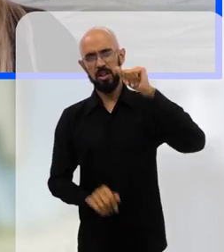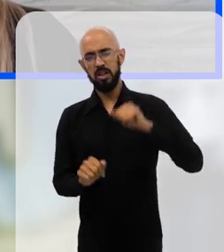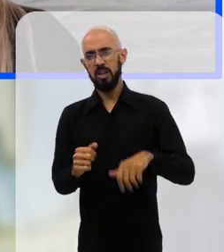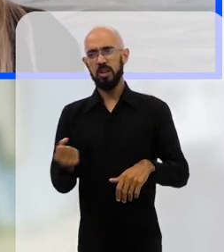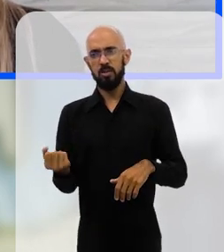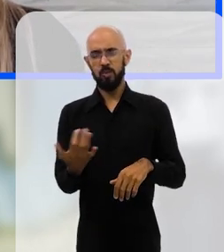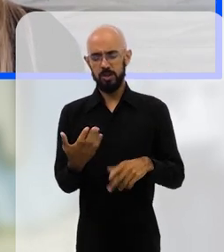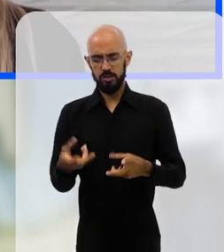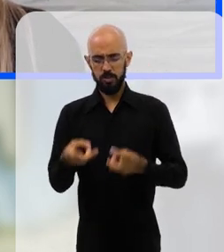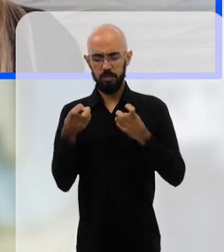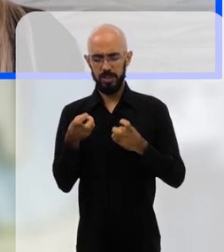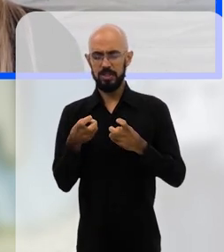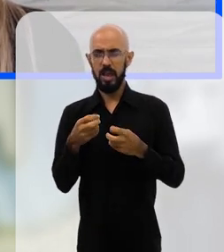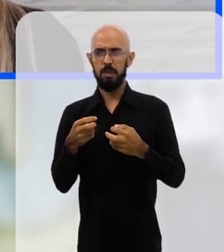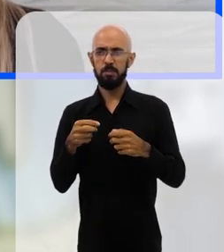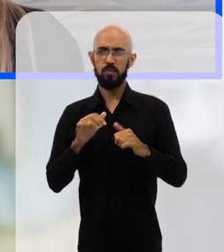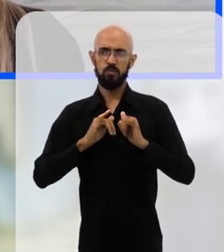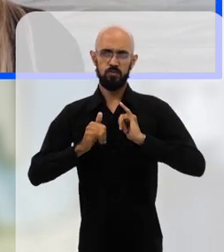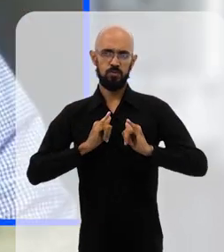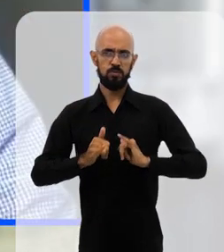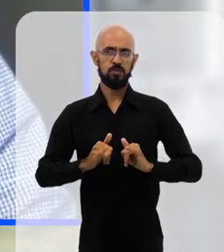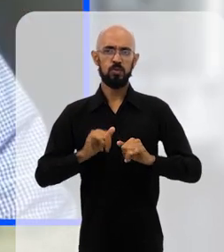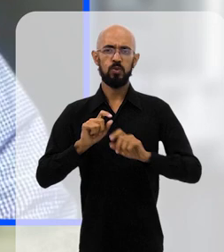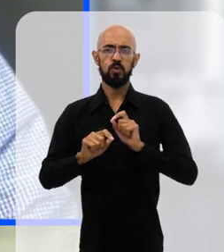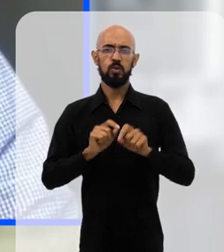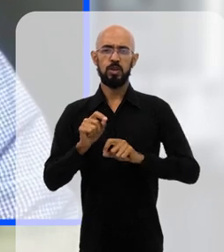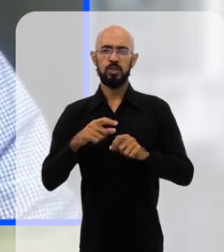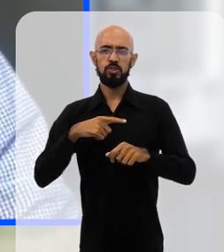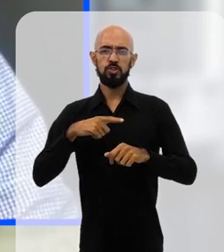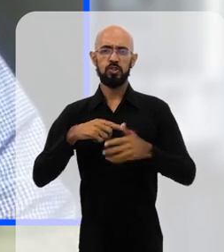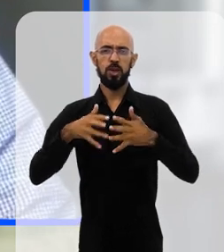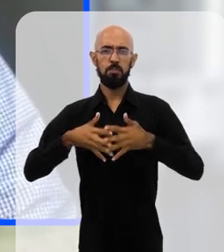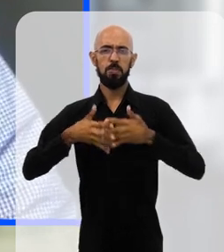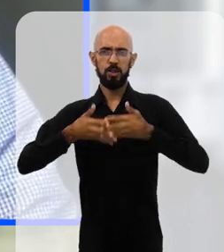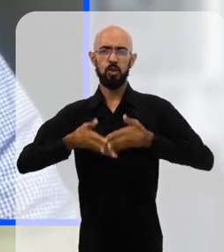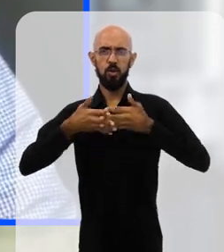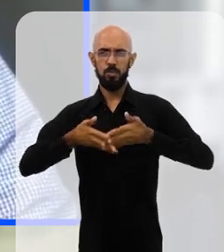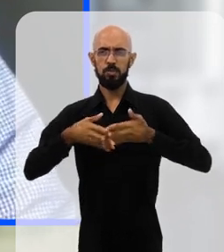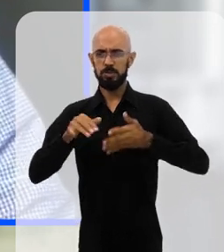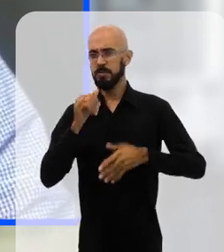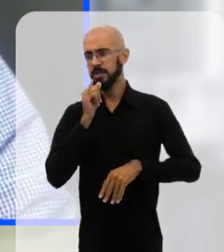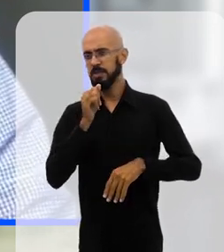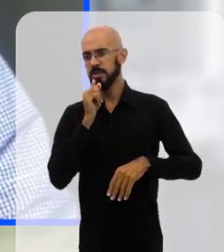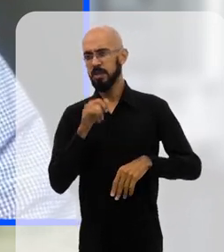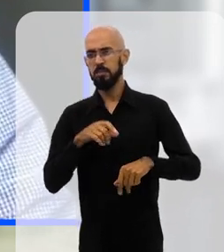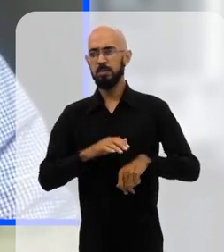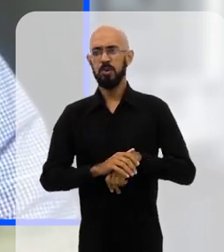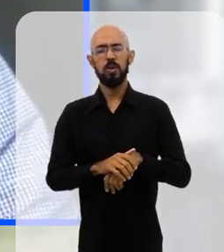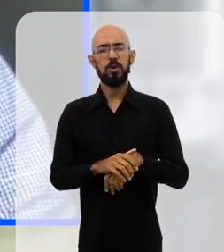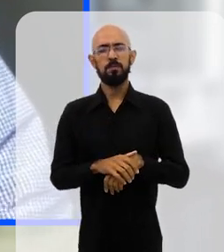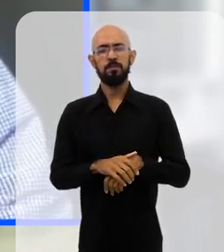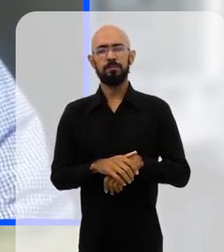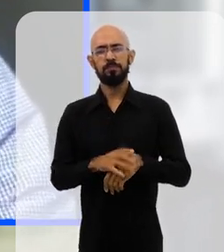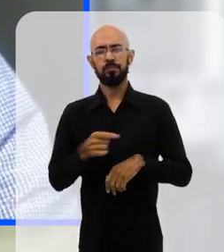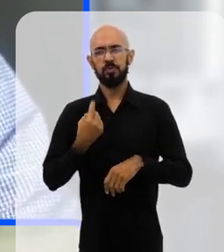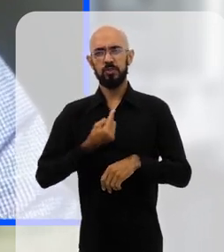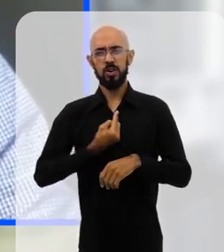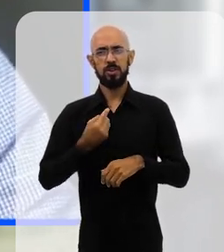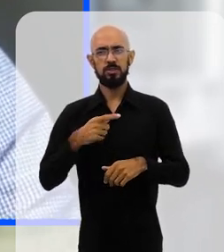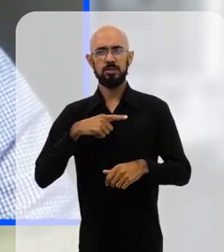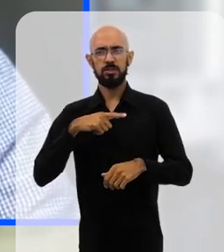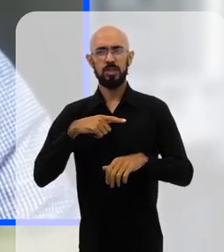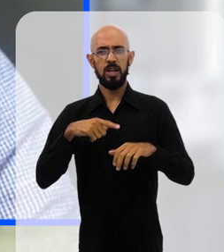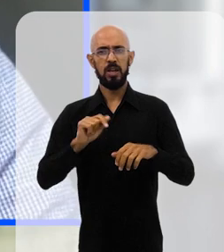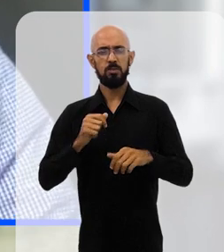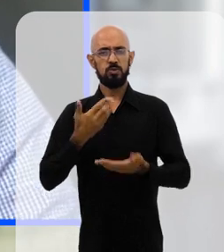e aí quando a gente pega em dados concretos, a gente tem o caso, por exemplo, de Petrópolis como sendo um exemplo disso, né. Então, a